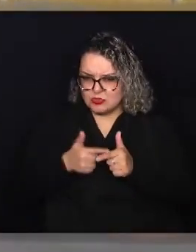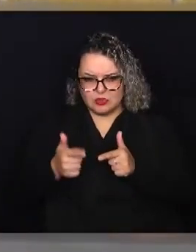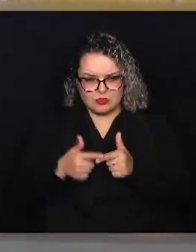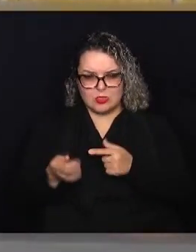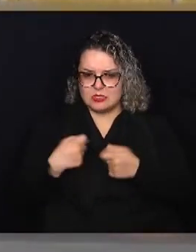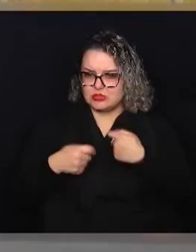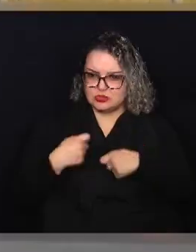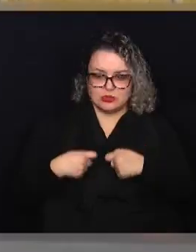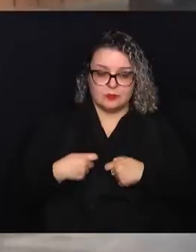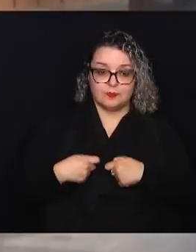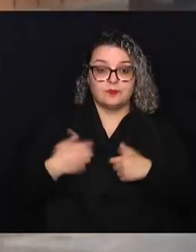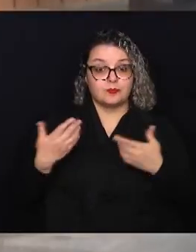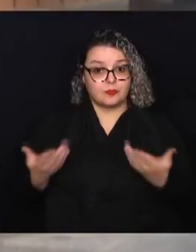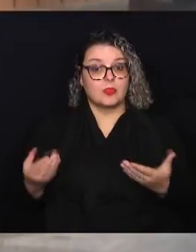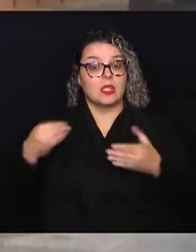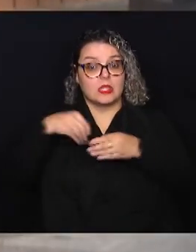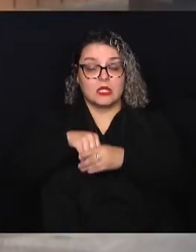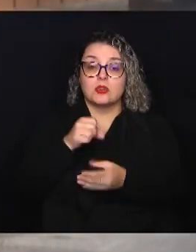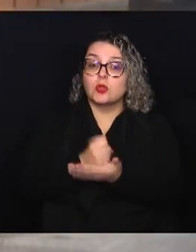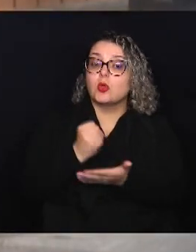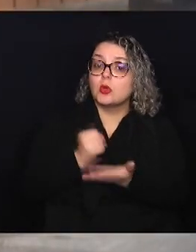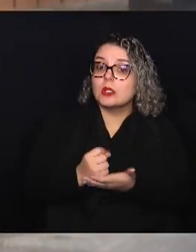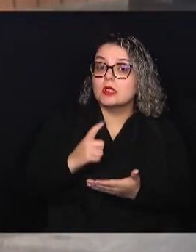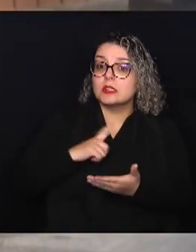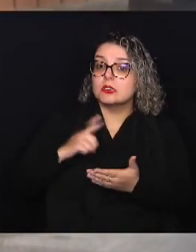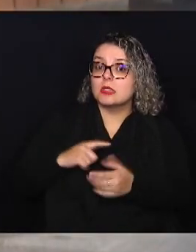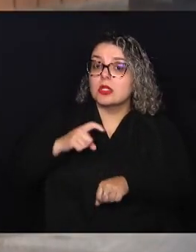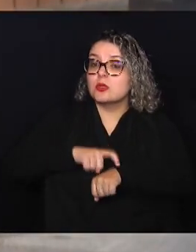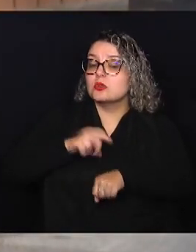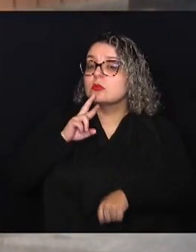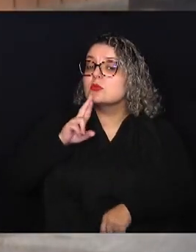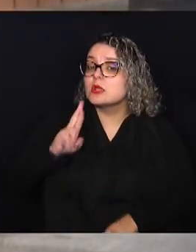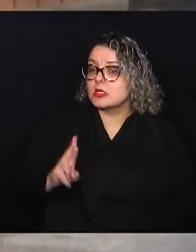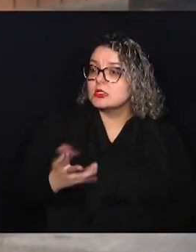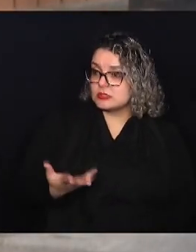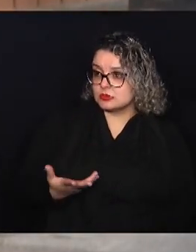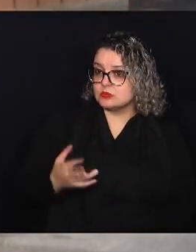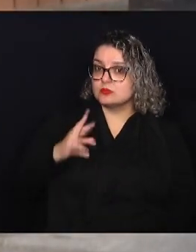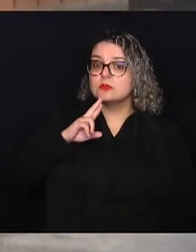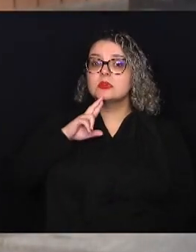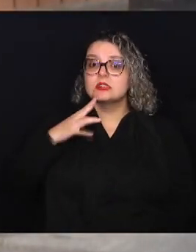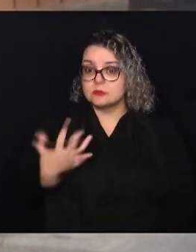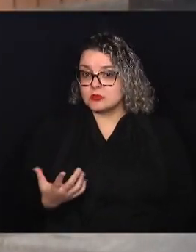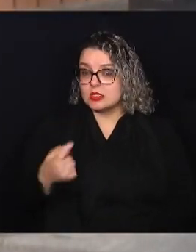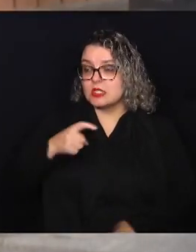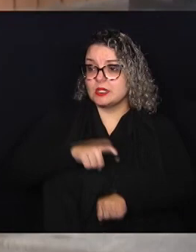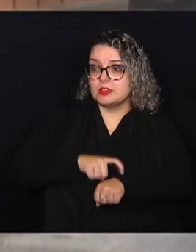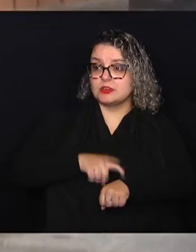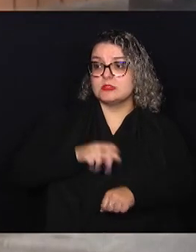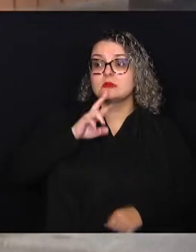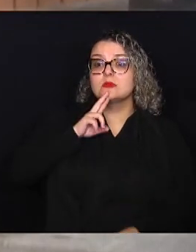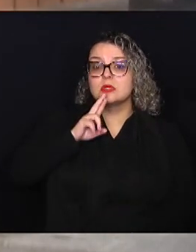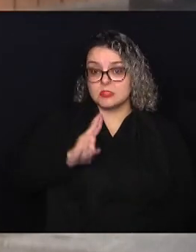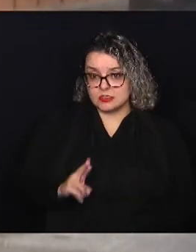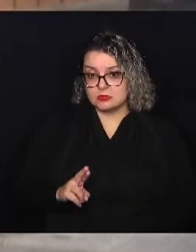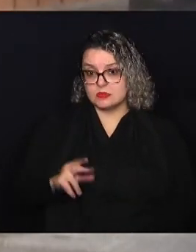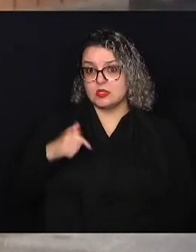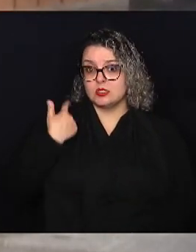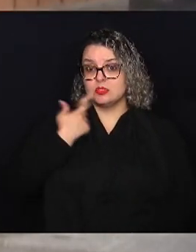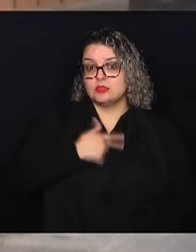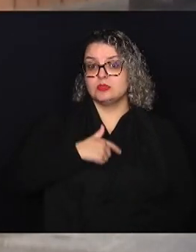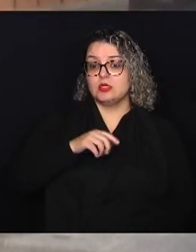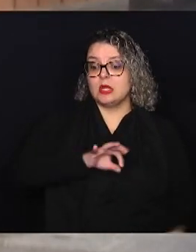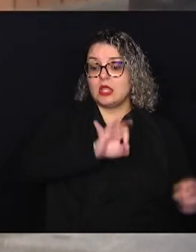administração. E dentro do contrato, nós temos um tempo resposta para ser solucionado. E esse tempo resposta, nós estamos